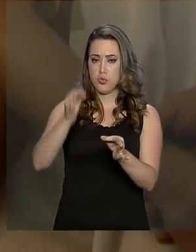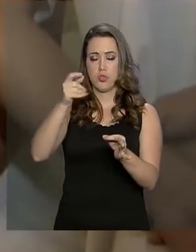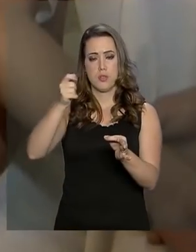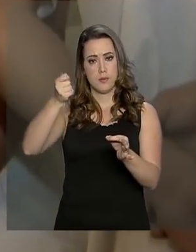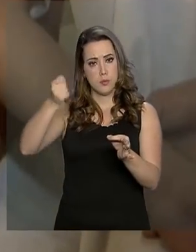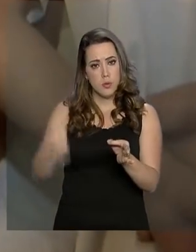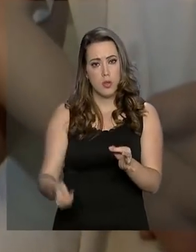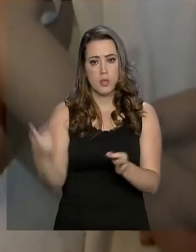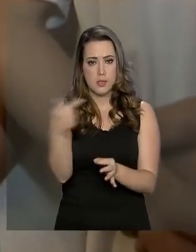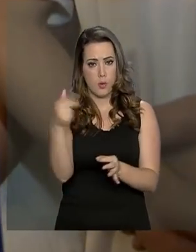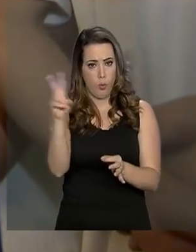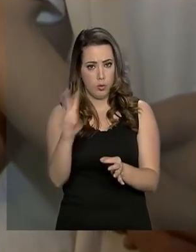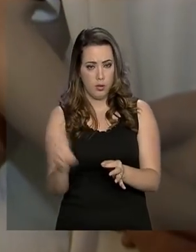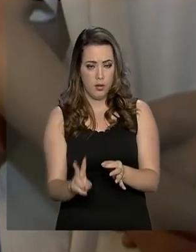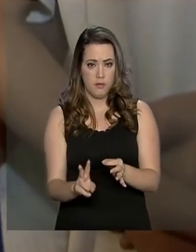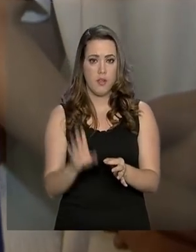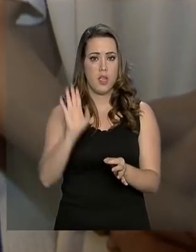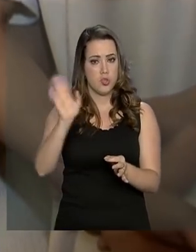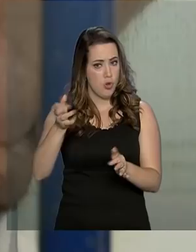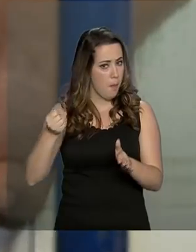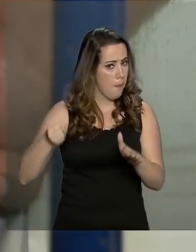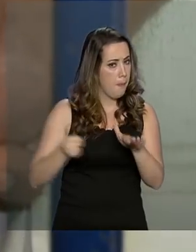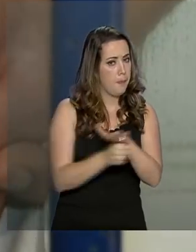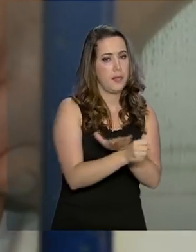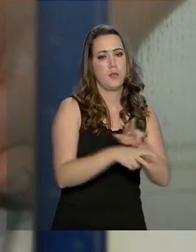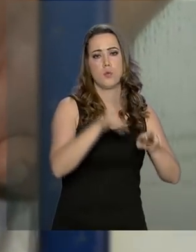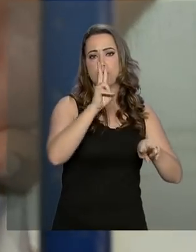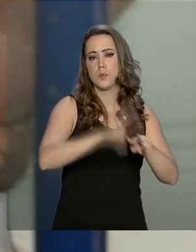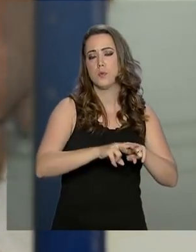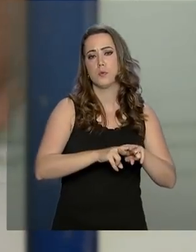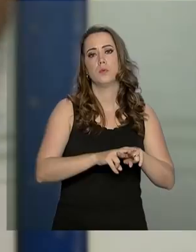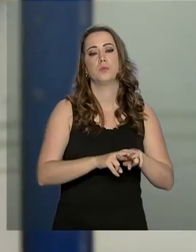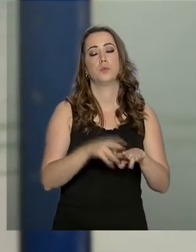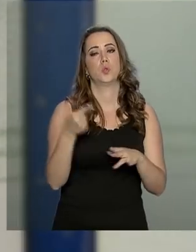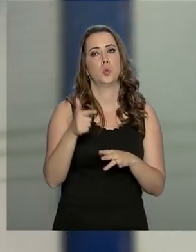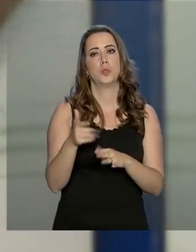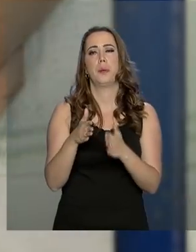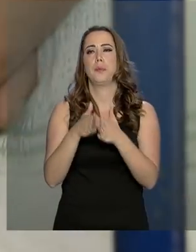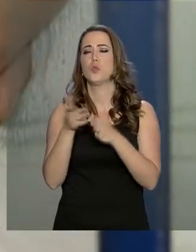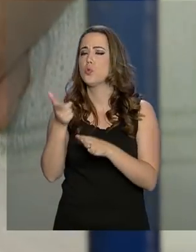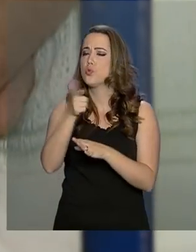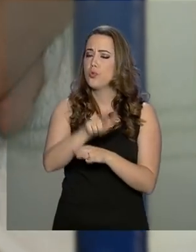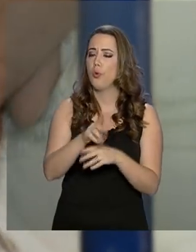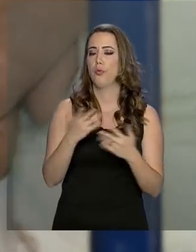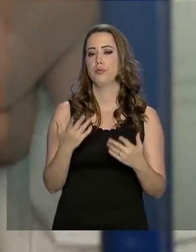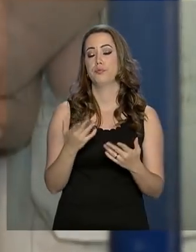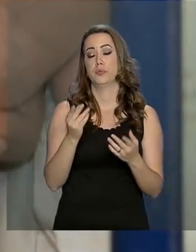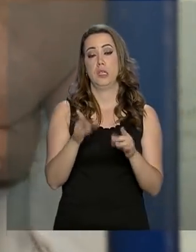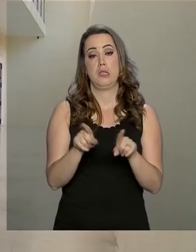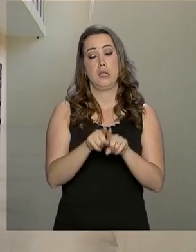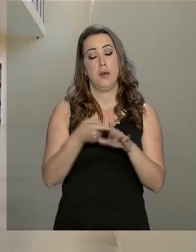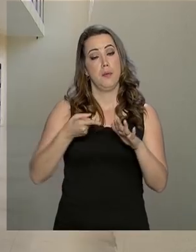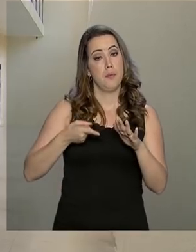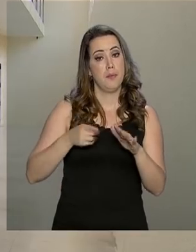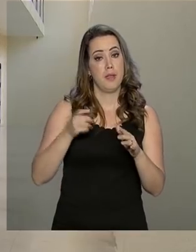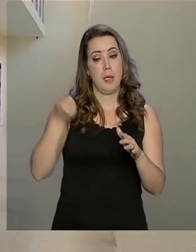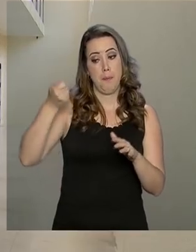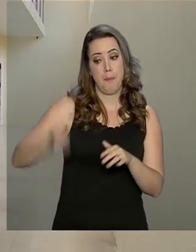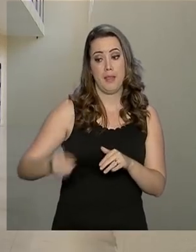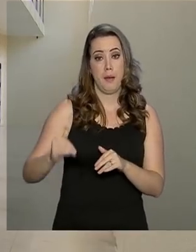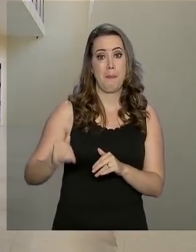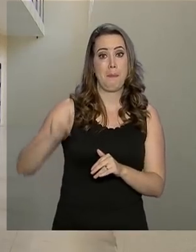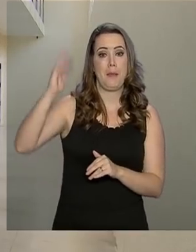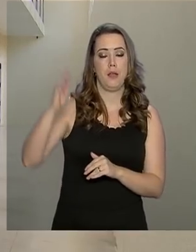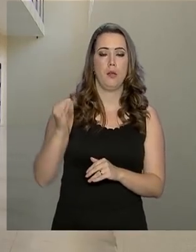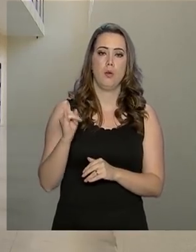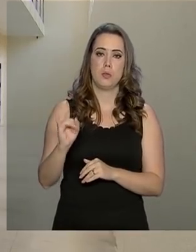após o julgamento em segunda instância. A proposta também agrava a pena para crimes graves e dificulta a